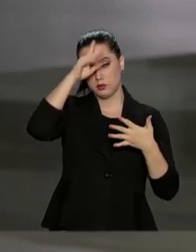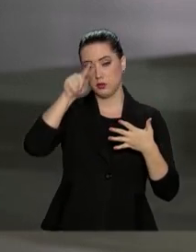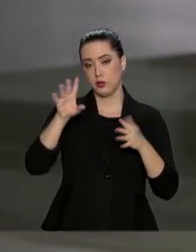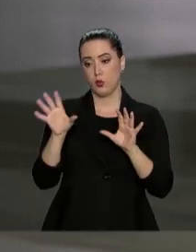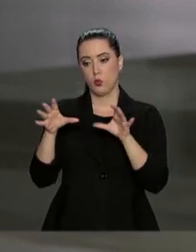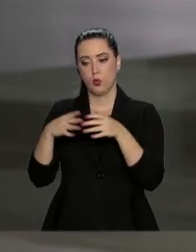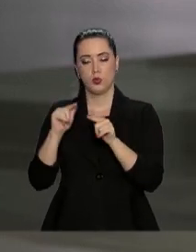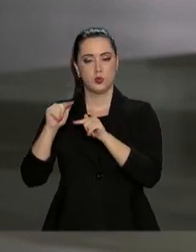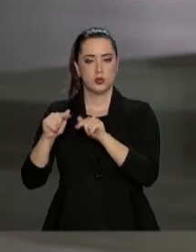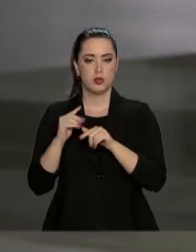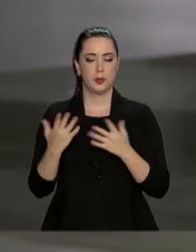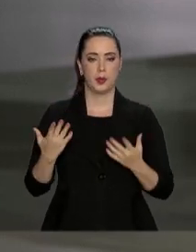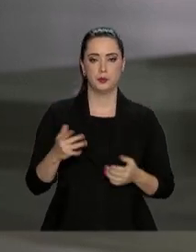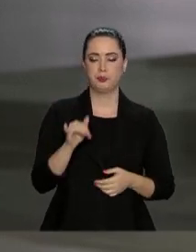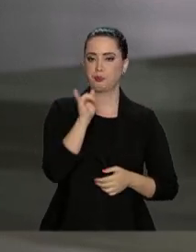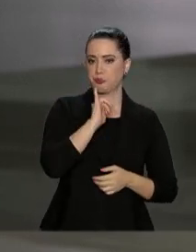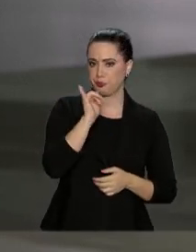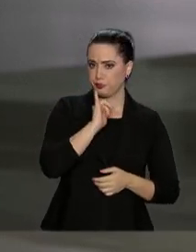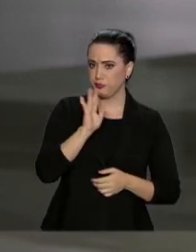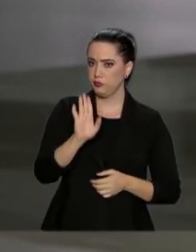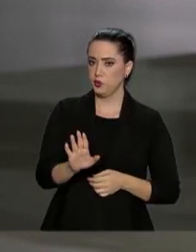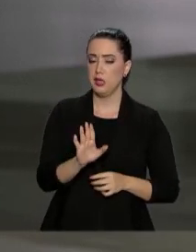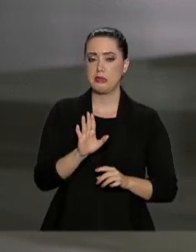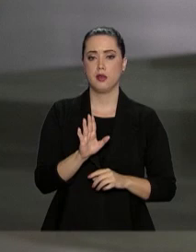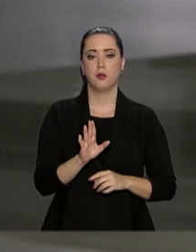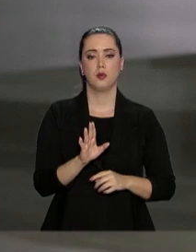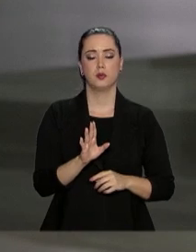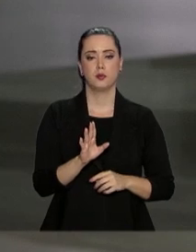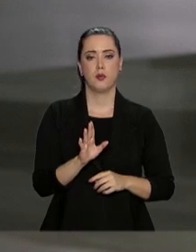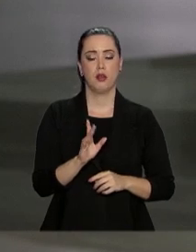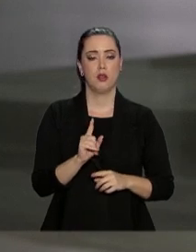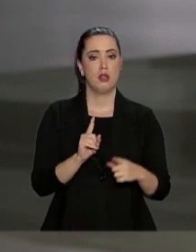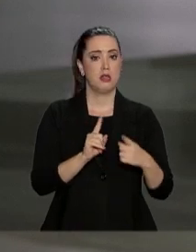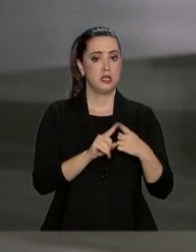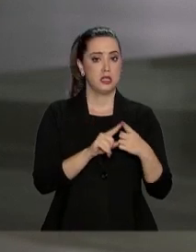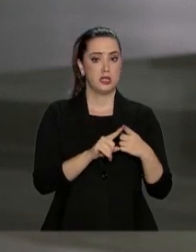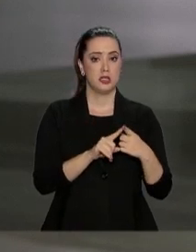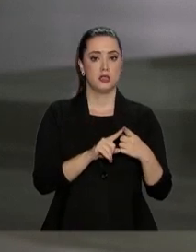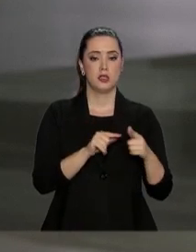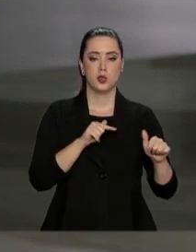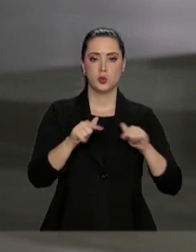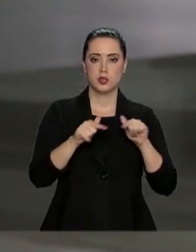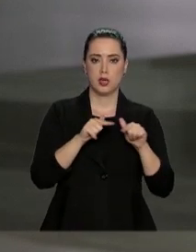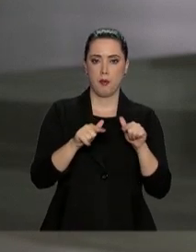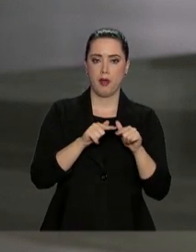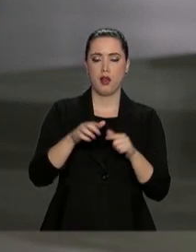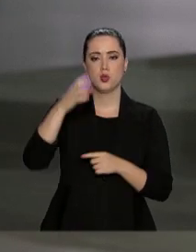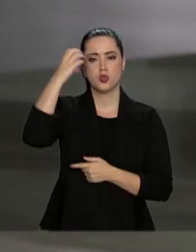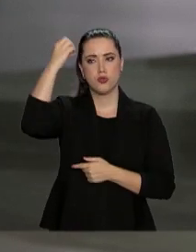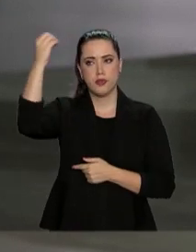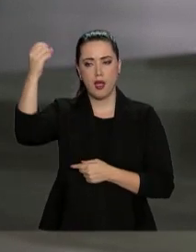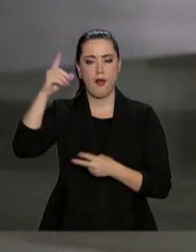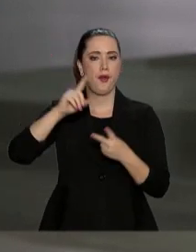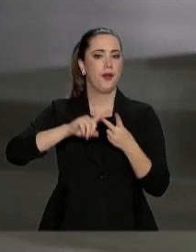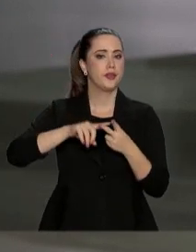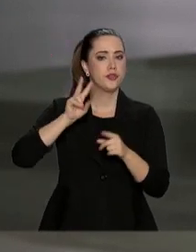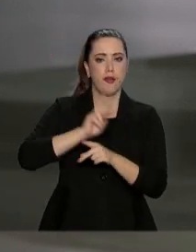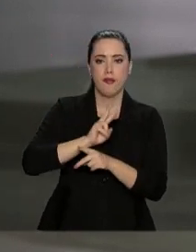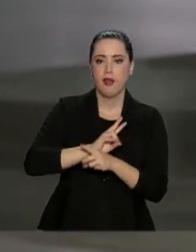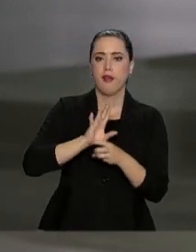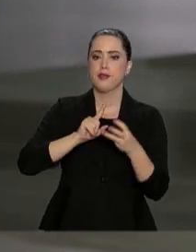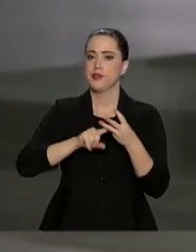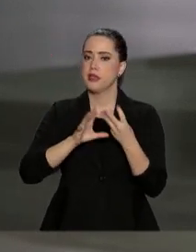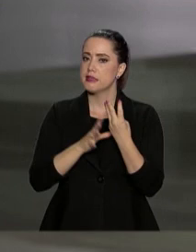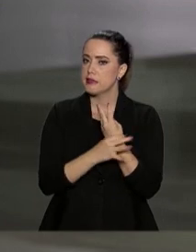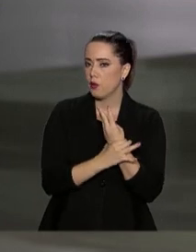equipe dele. Por exemplo, que as atividades de aviação executiva de defesa e segurança continuam